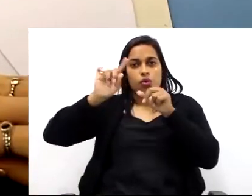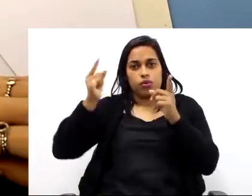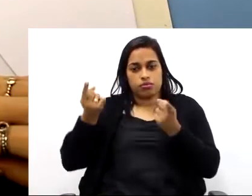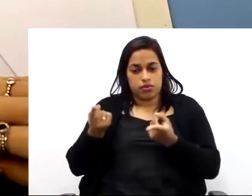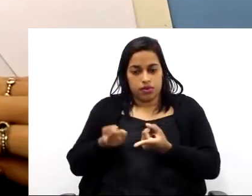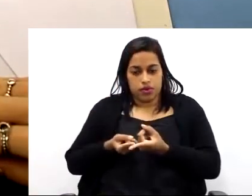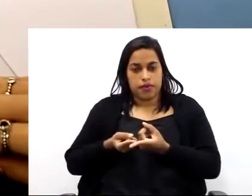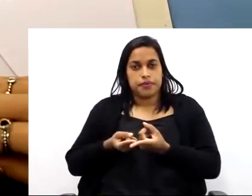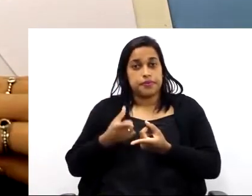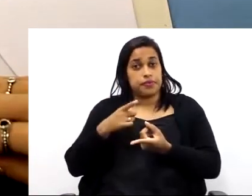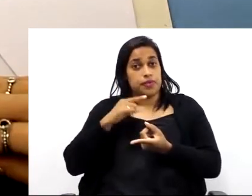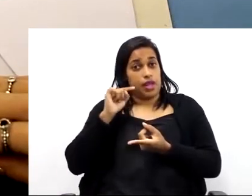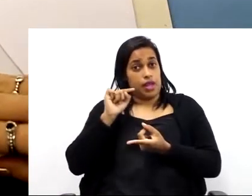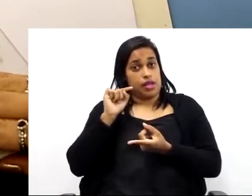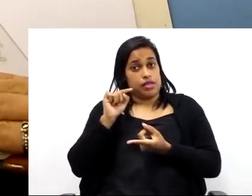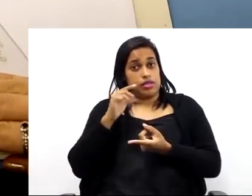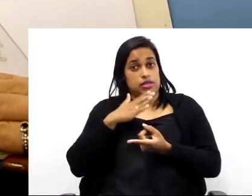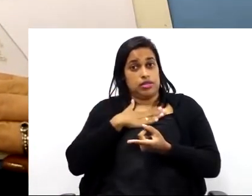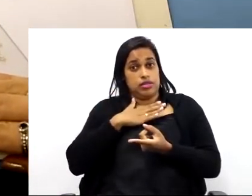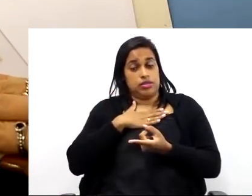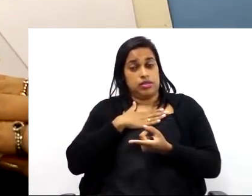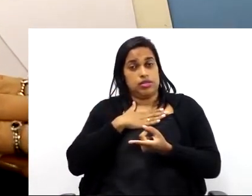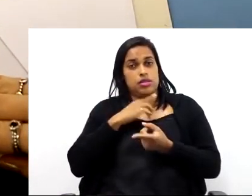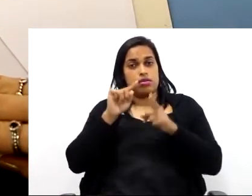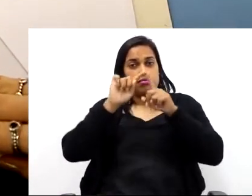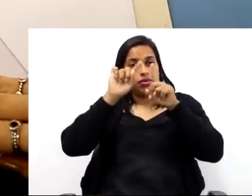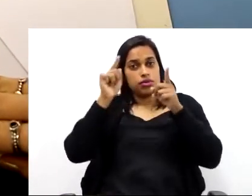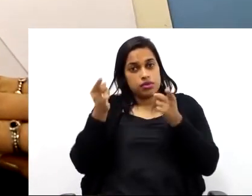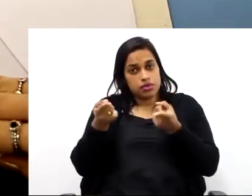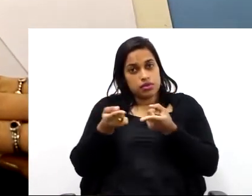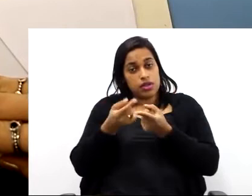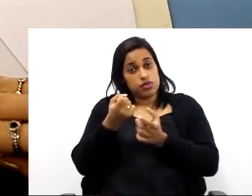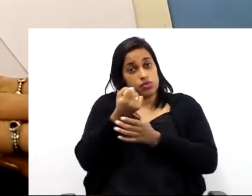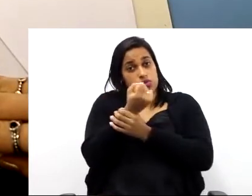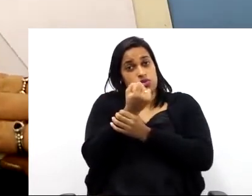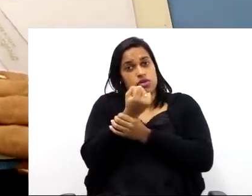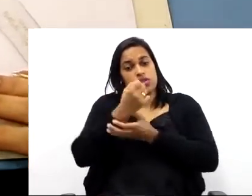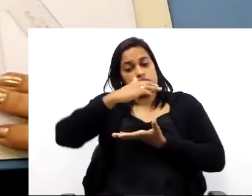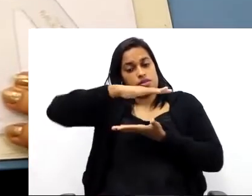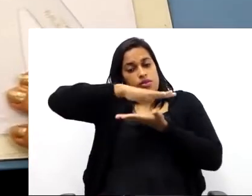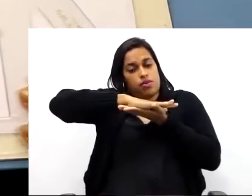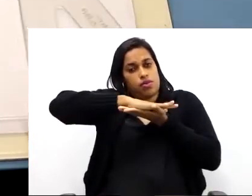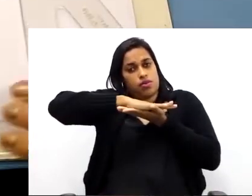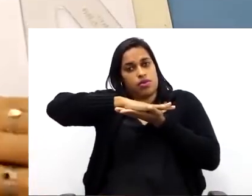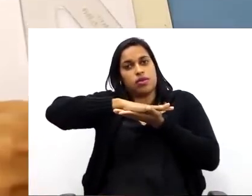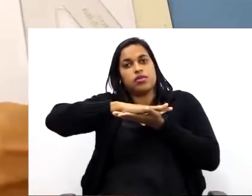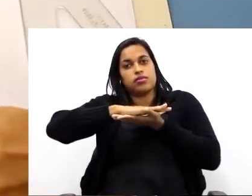Esse é o meu tubo, que dá a sustentação do tampo até a base.